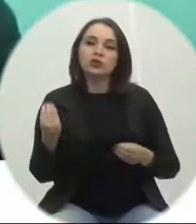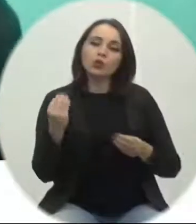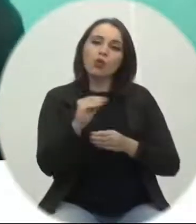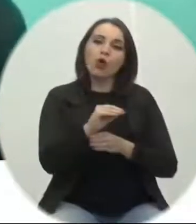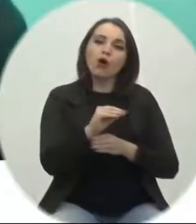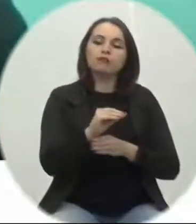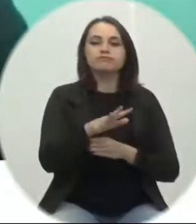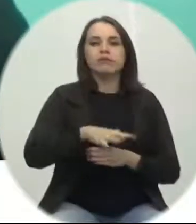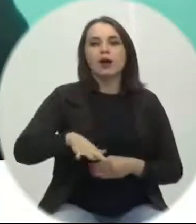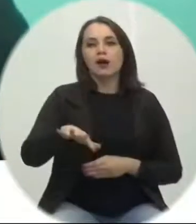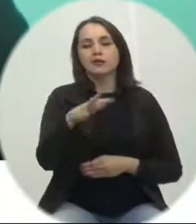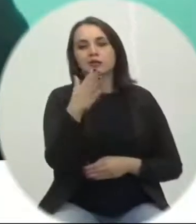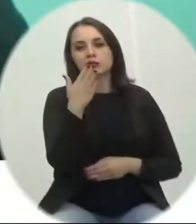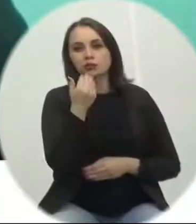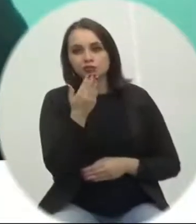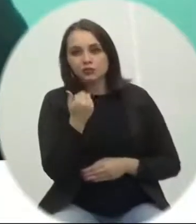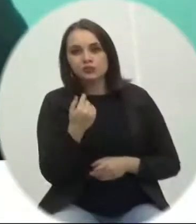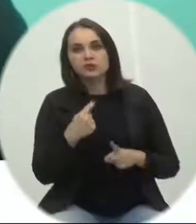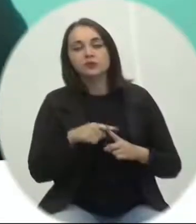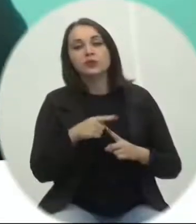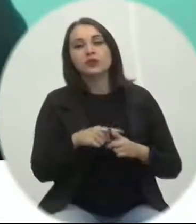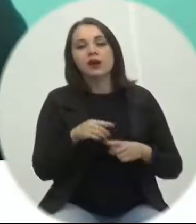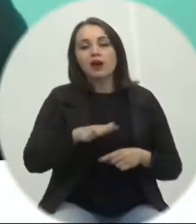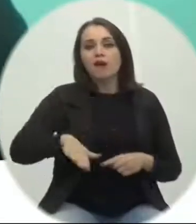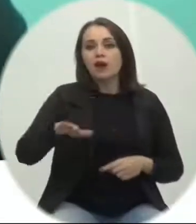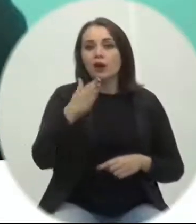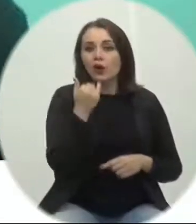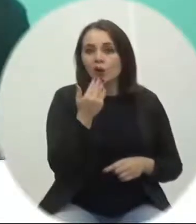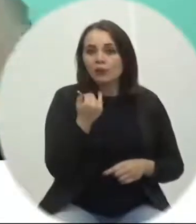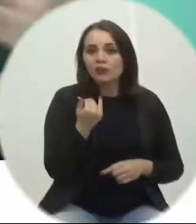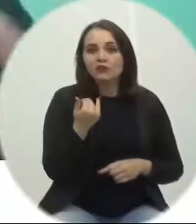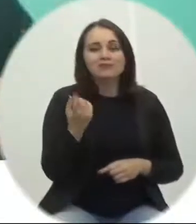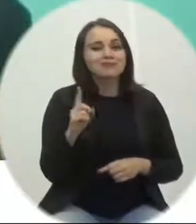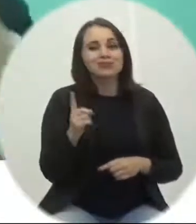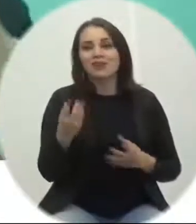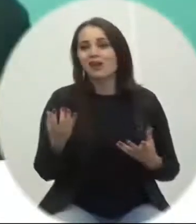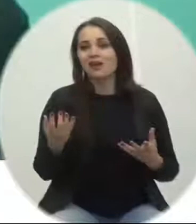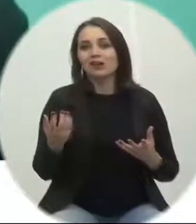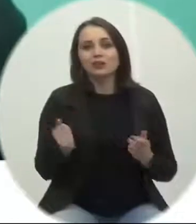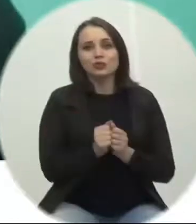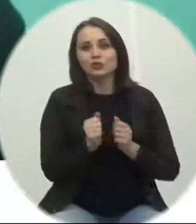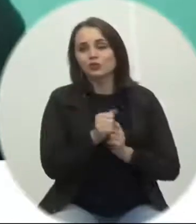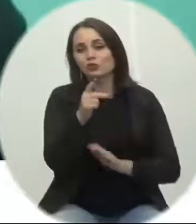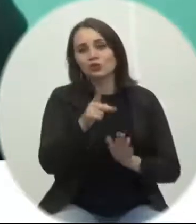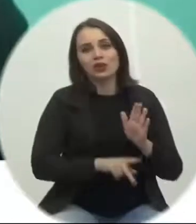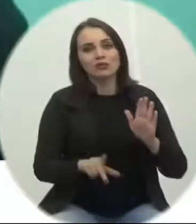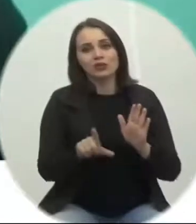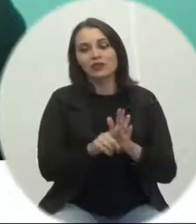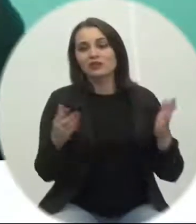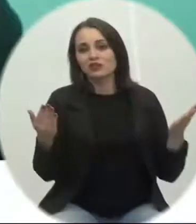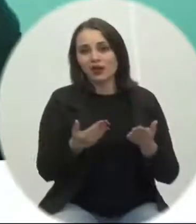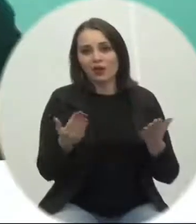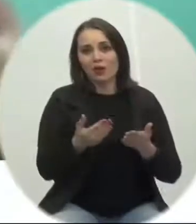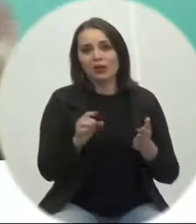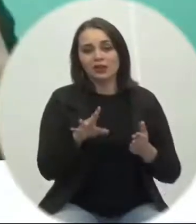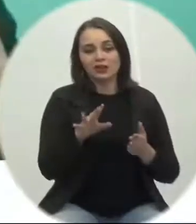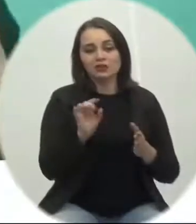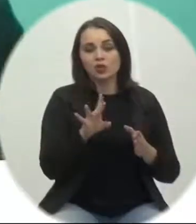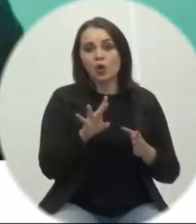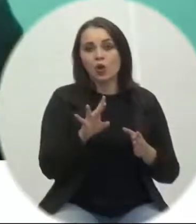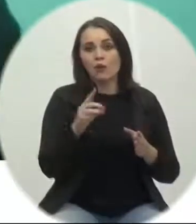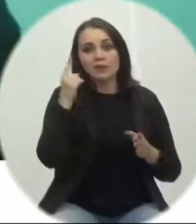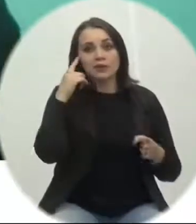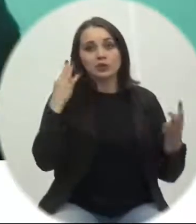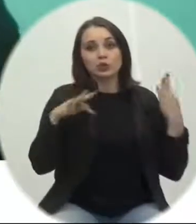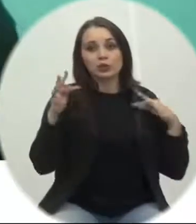ele não está incluído nesse PL que está no Senado agora e que trata do setor de eventos e turismo como um todo e se a gente